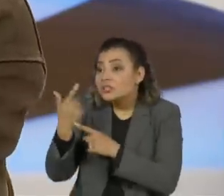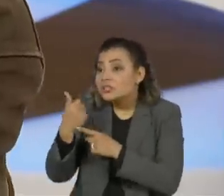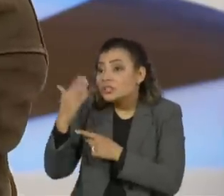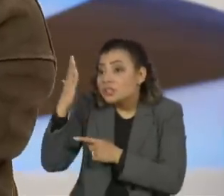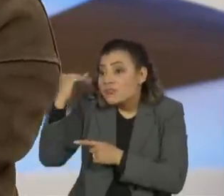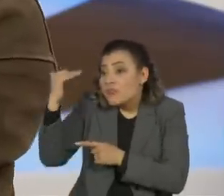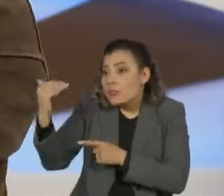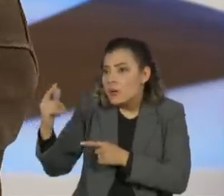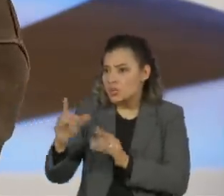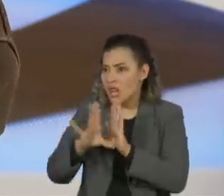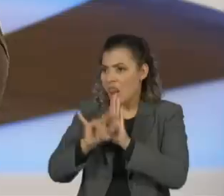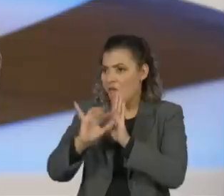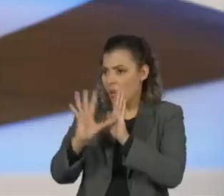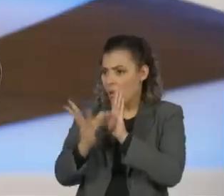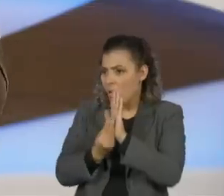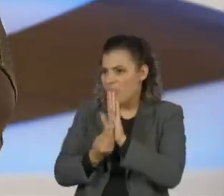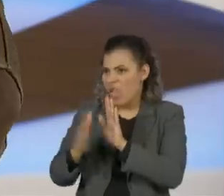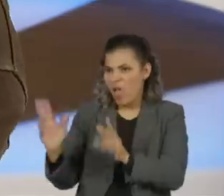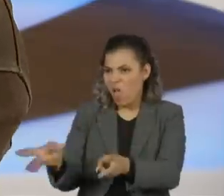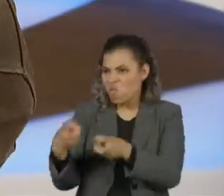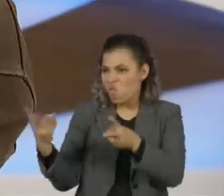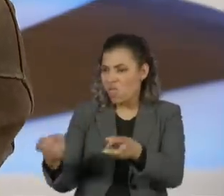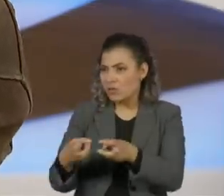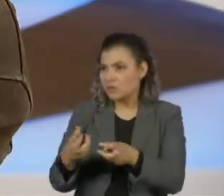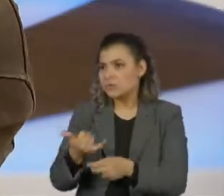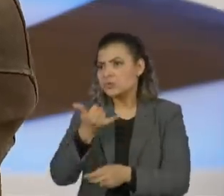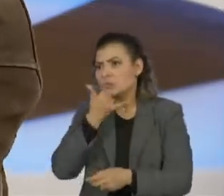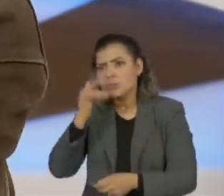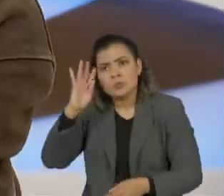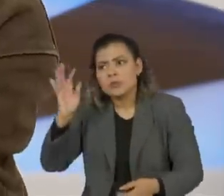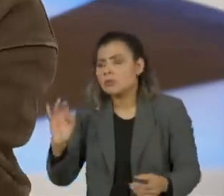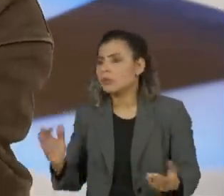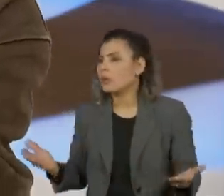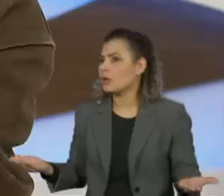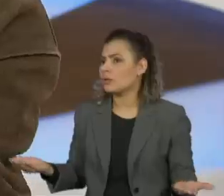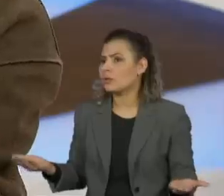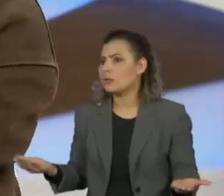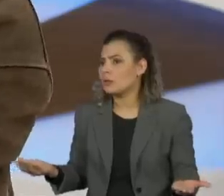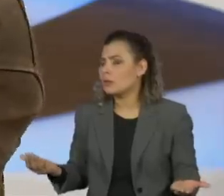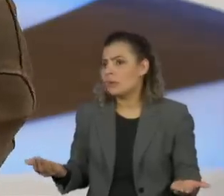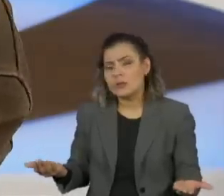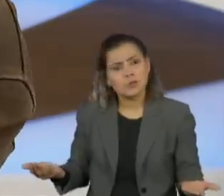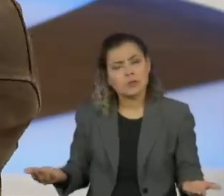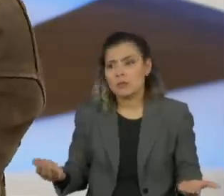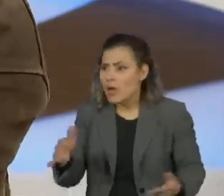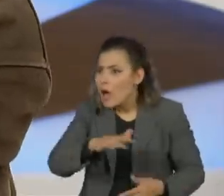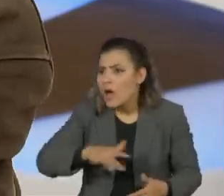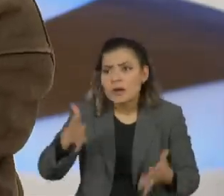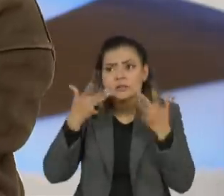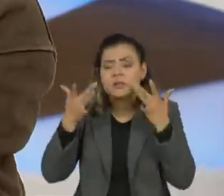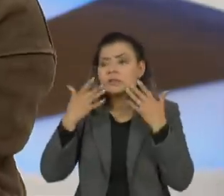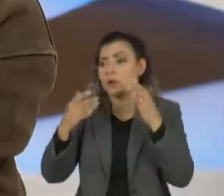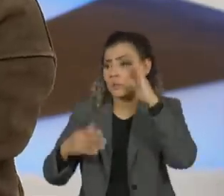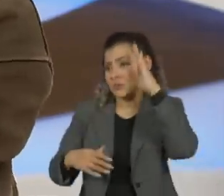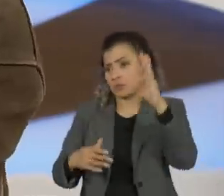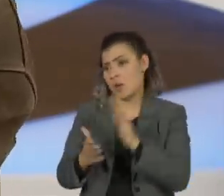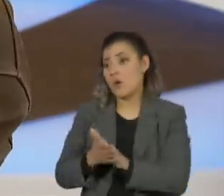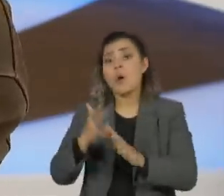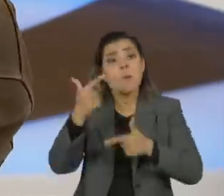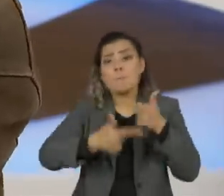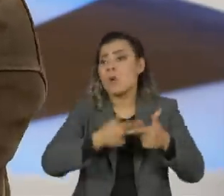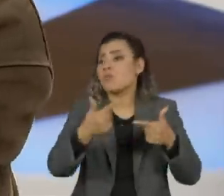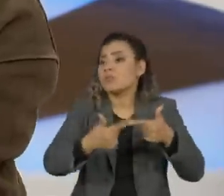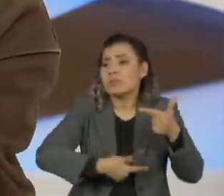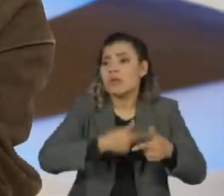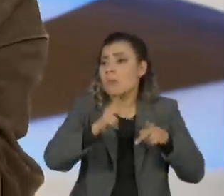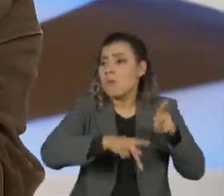insumo da Lei Rouanet. Porra, não estava entendendo, tá? Aí não se fala sobre... Aí você pensa, por meio teatral, principalmente por ficar lá naquele perrengue, por que